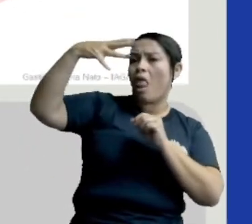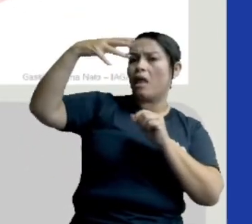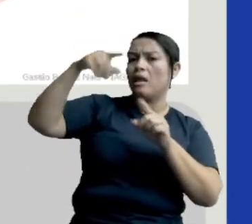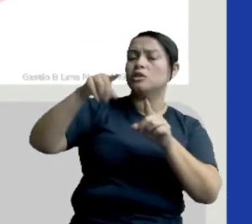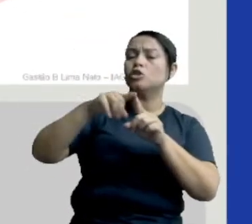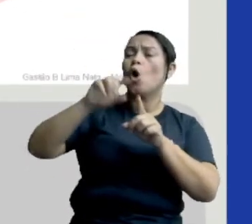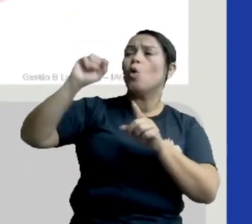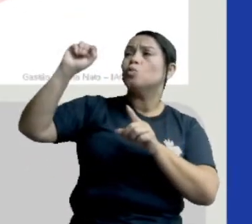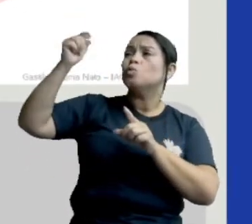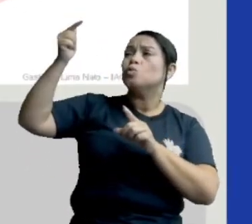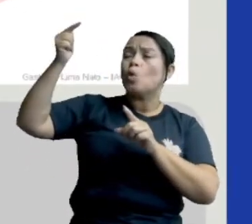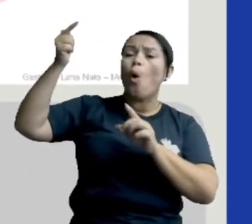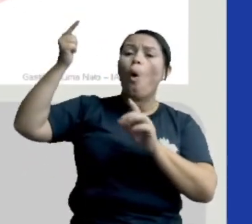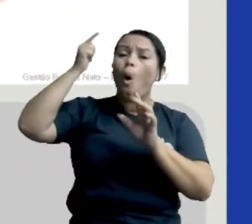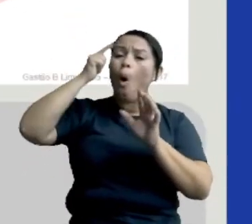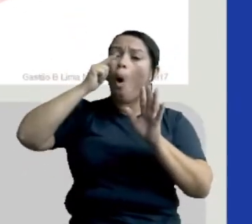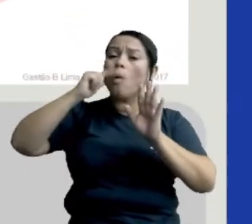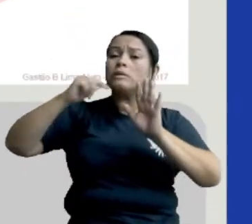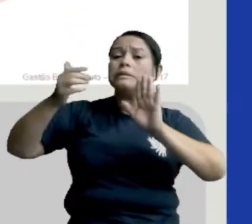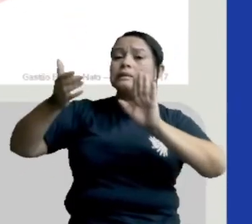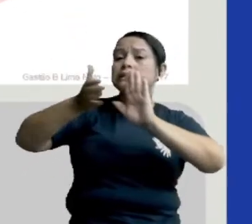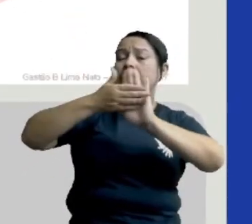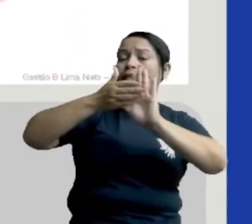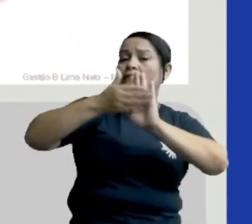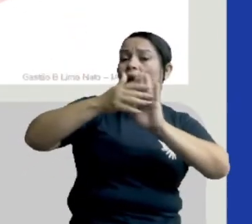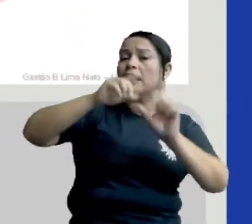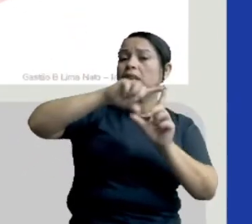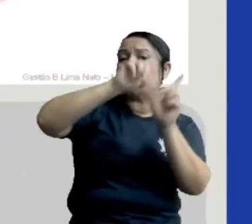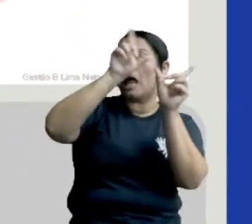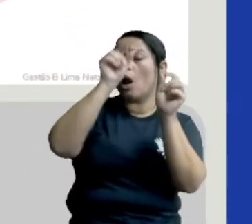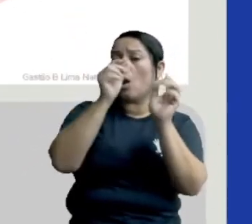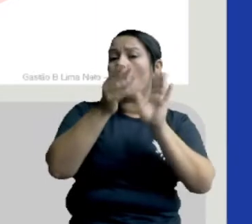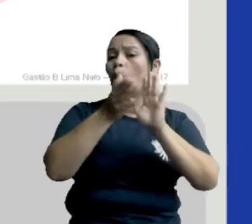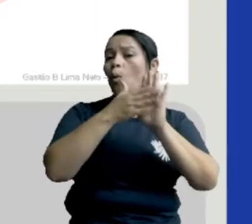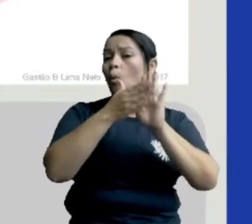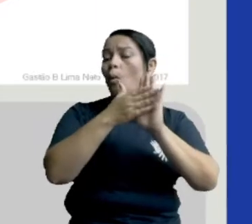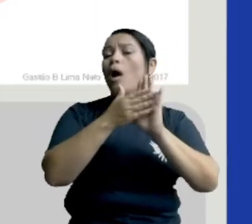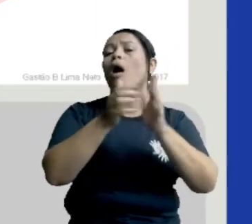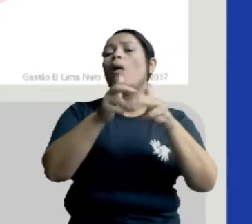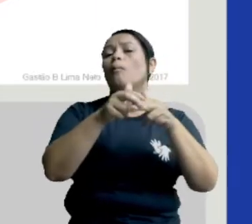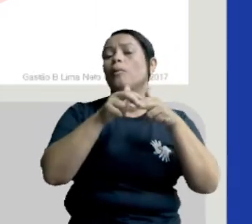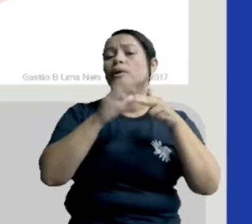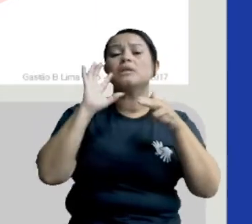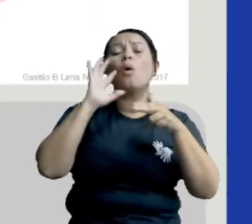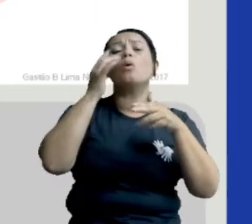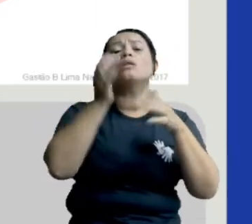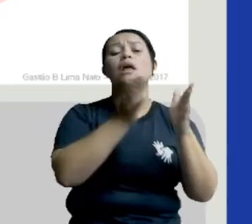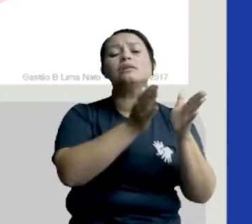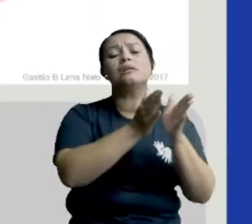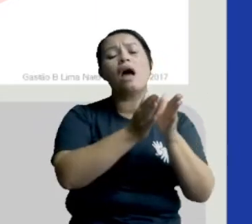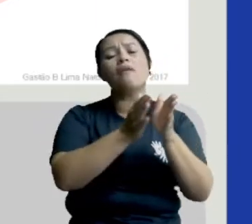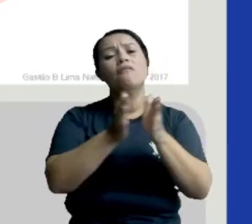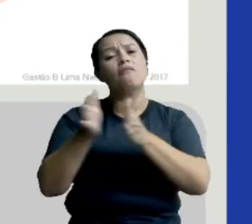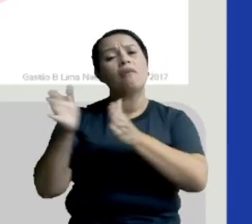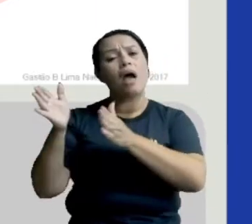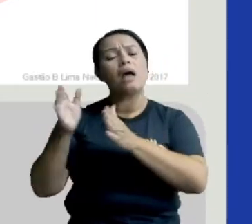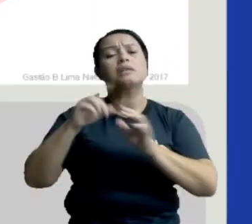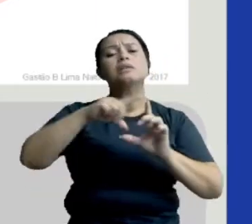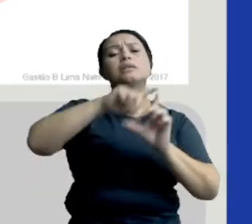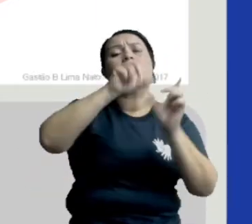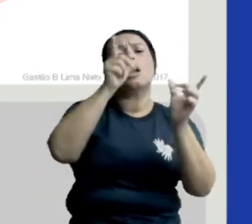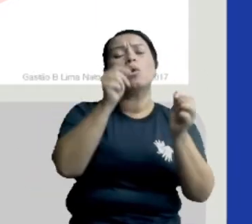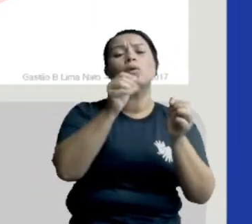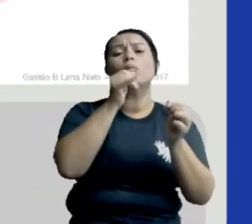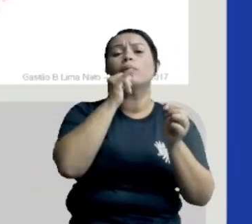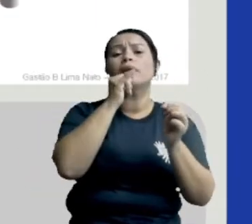atingir parte dela, acontece o que a gente chama de fases da Lua. Conforme a Lua se